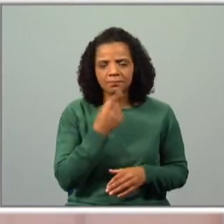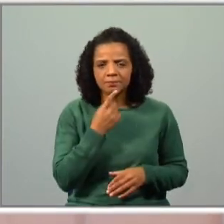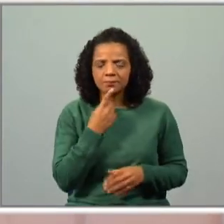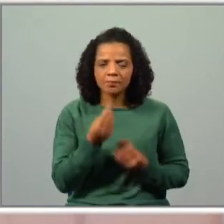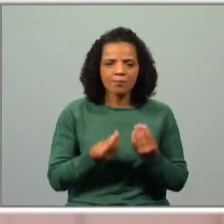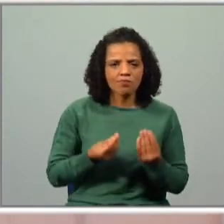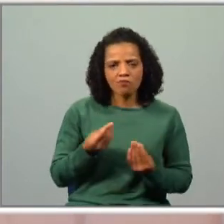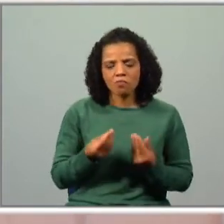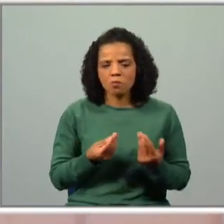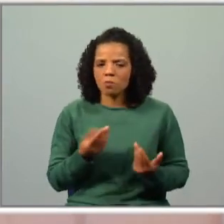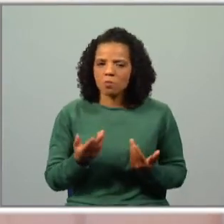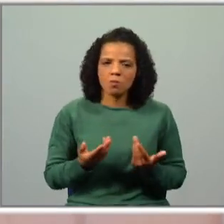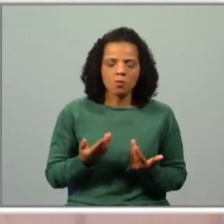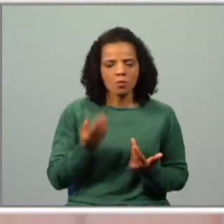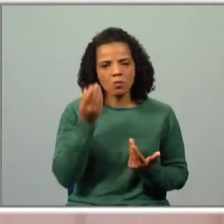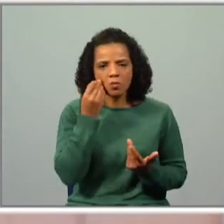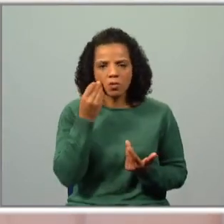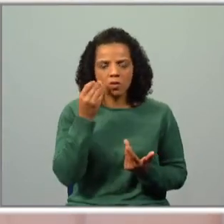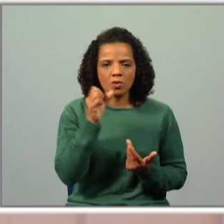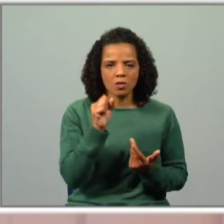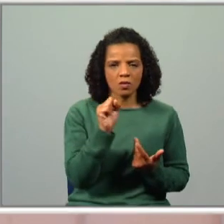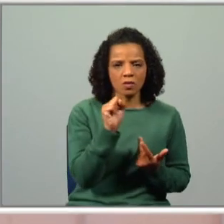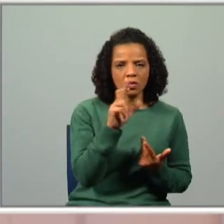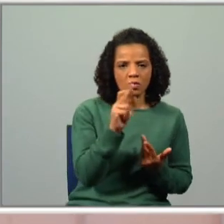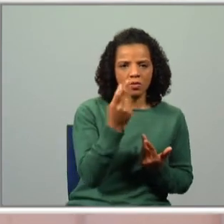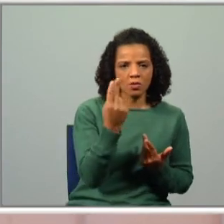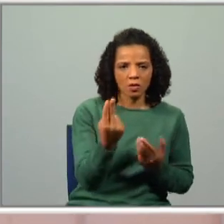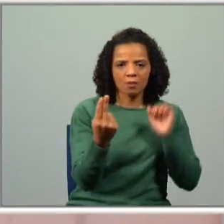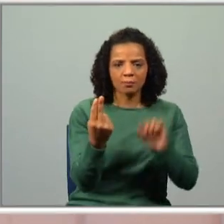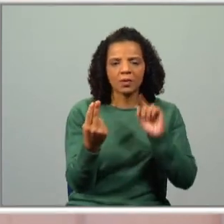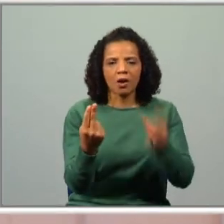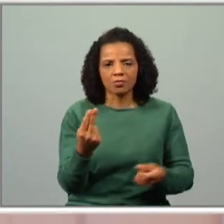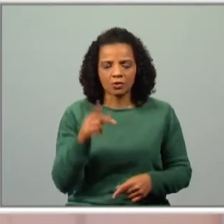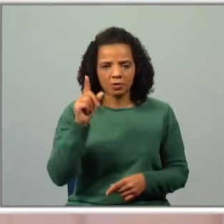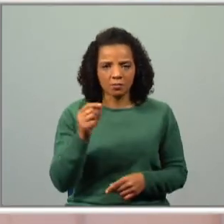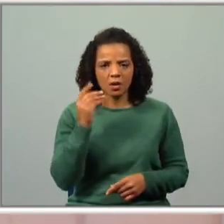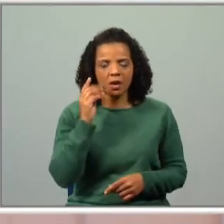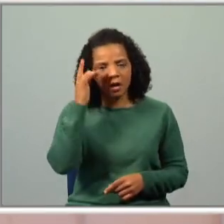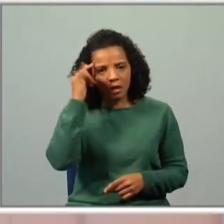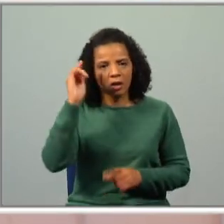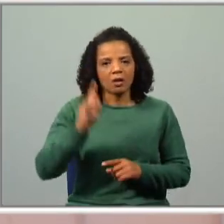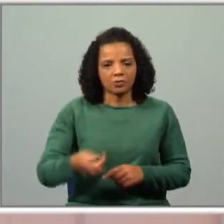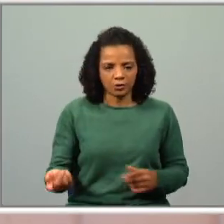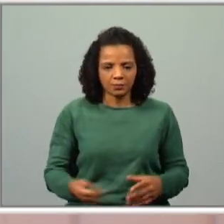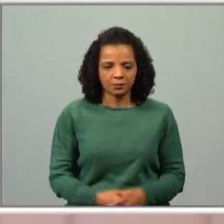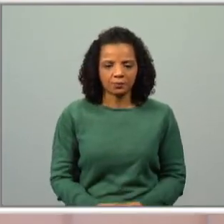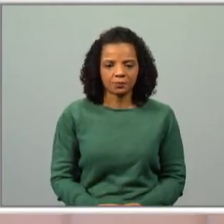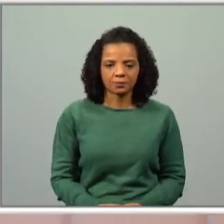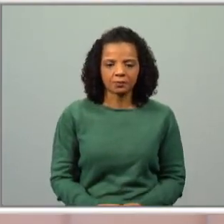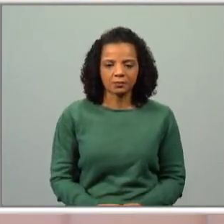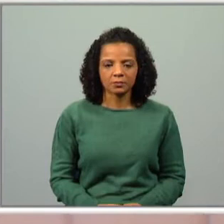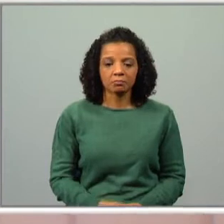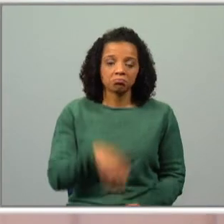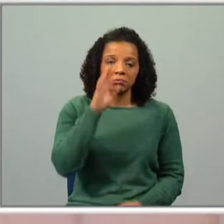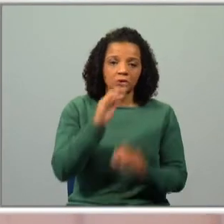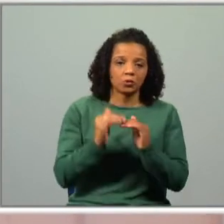em que grau é que se encontra o nosso adjetivo. E qual é a ideia que passa. Se